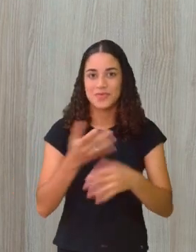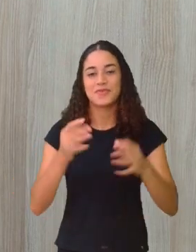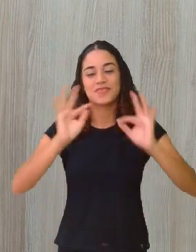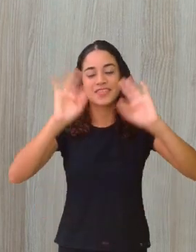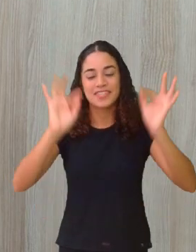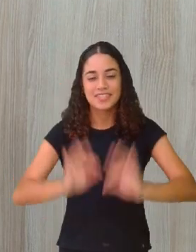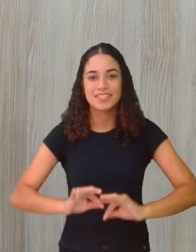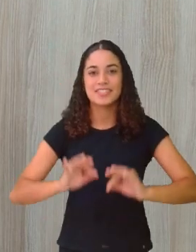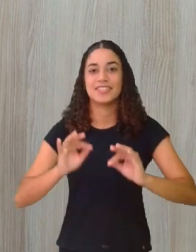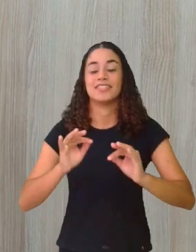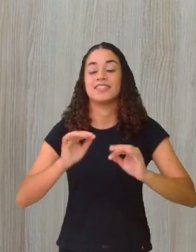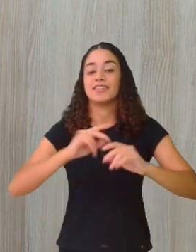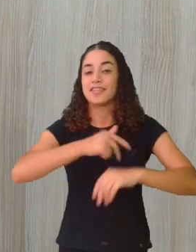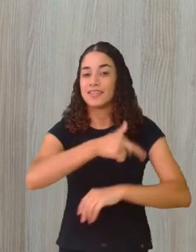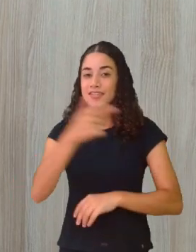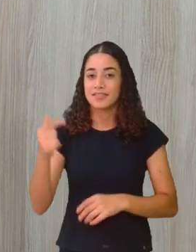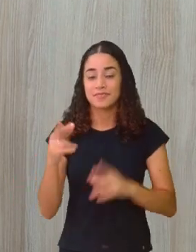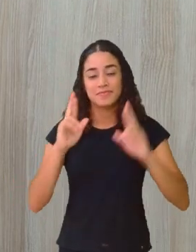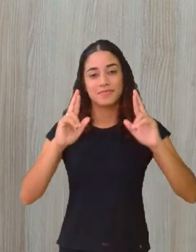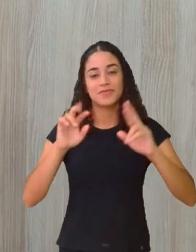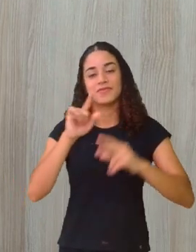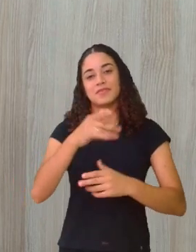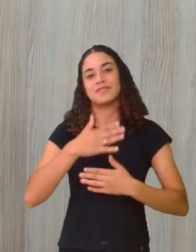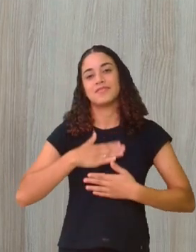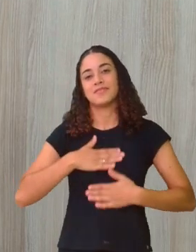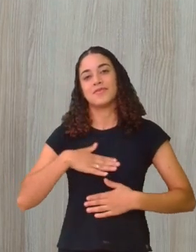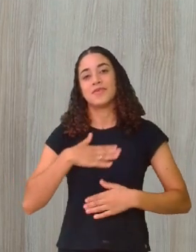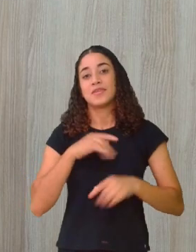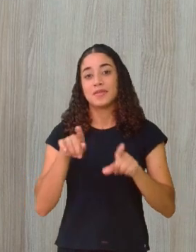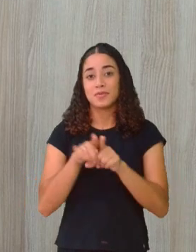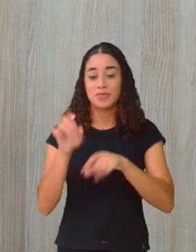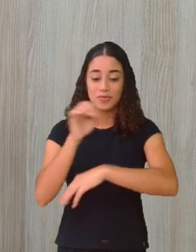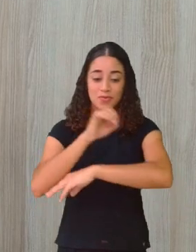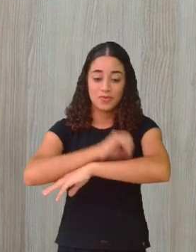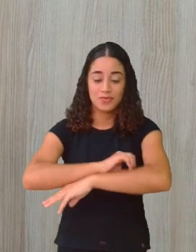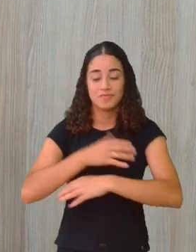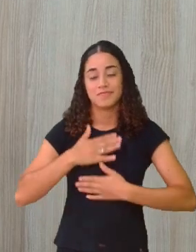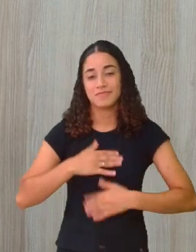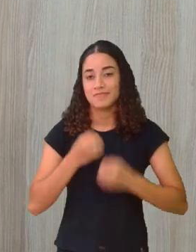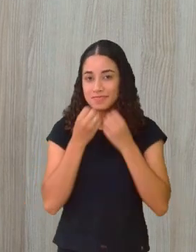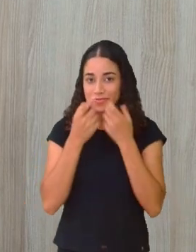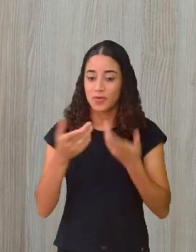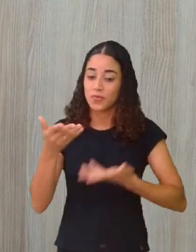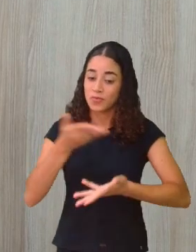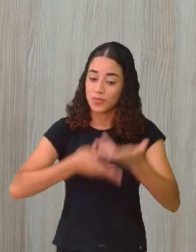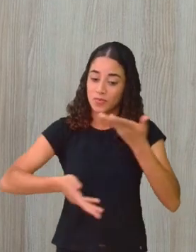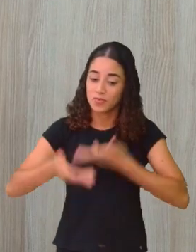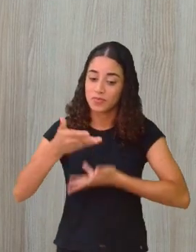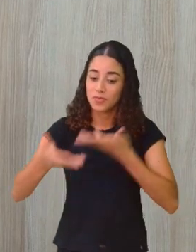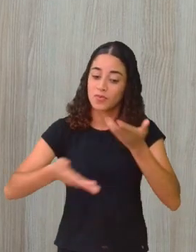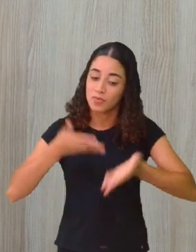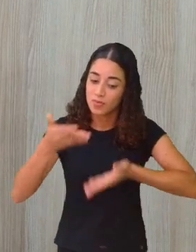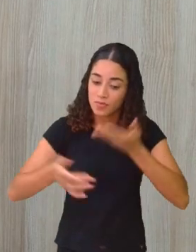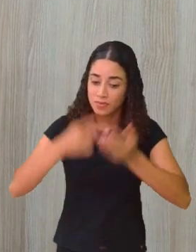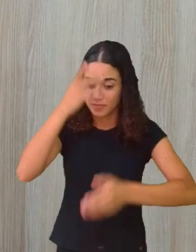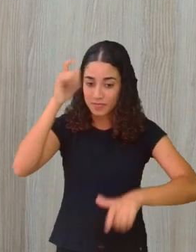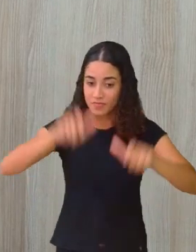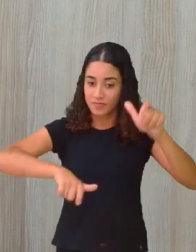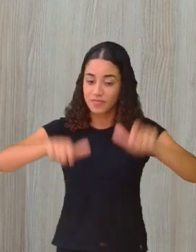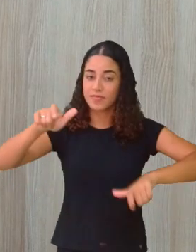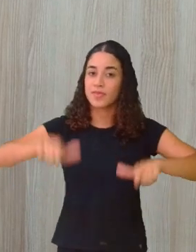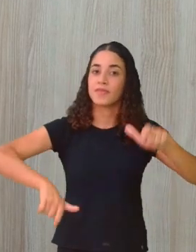muito felizes. Que tenham uma noite tranquila. Cuidem uns dos outros. Precisamos disso nesse momento.